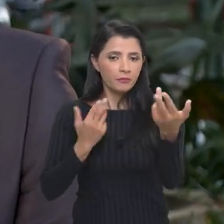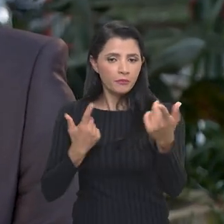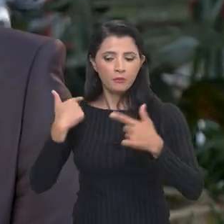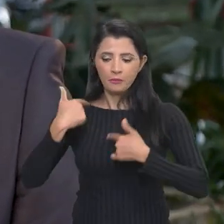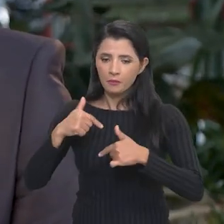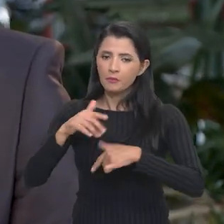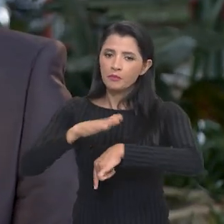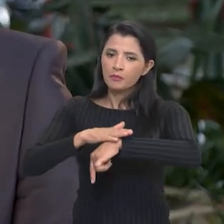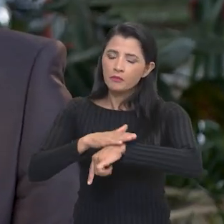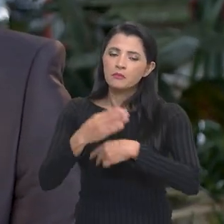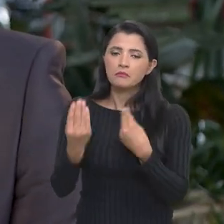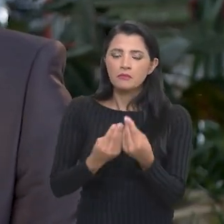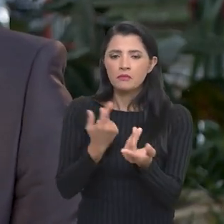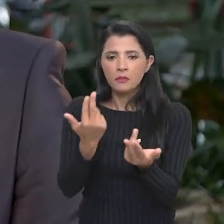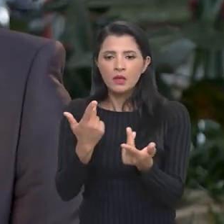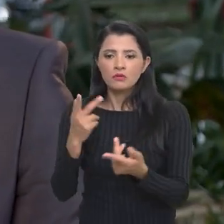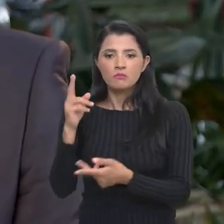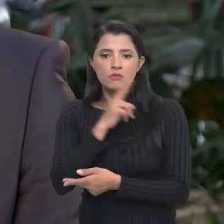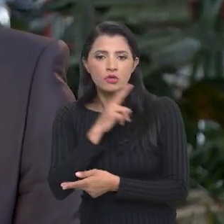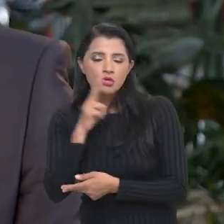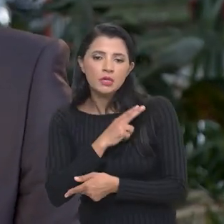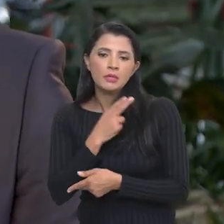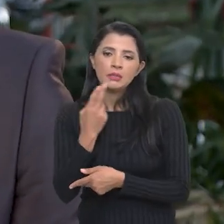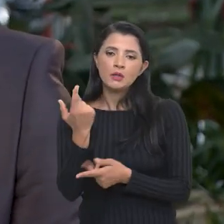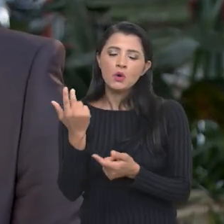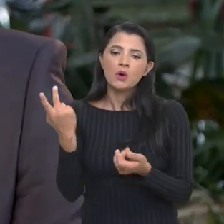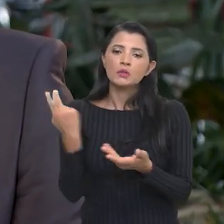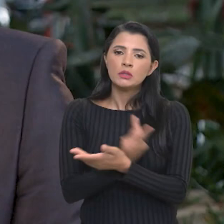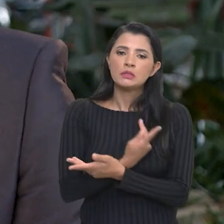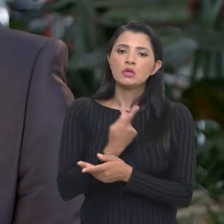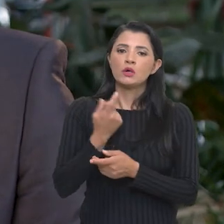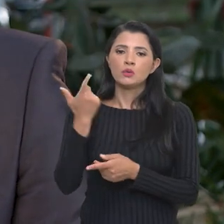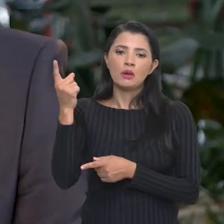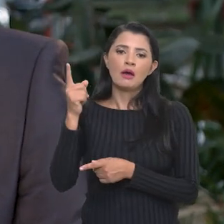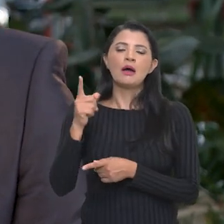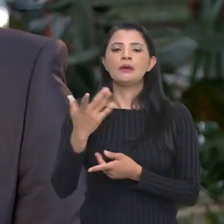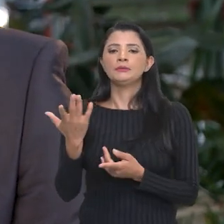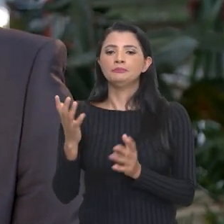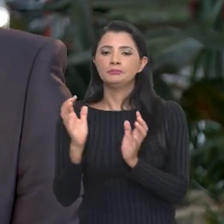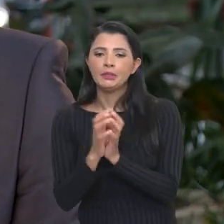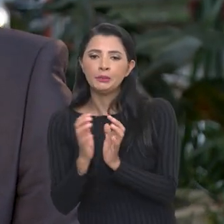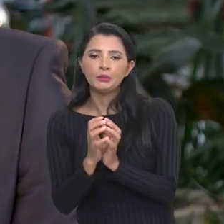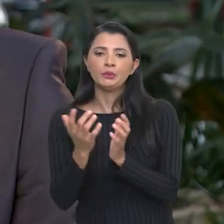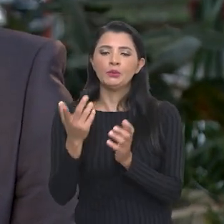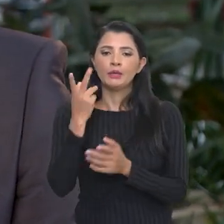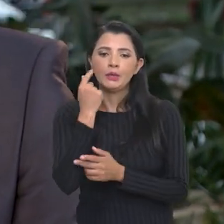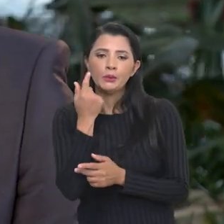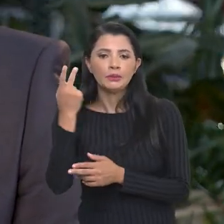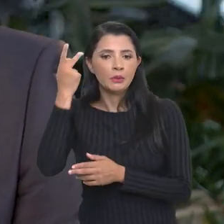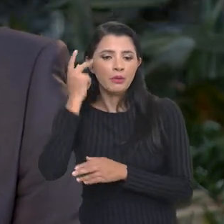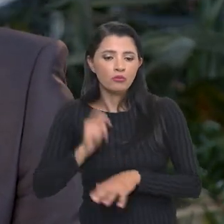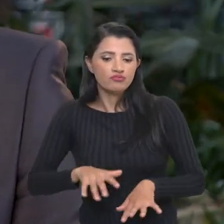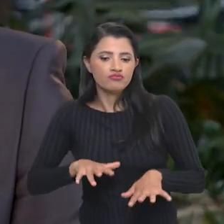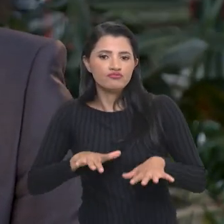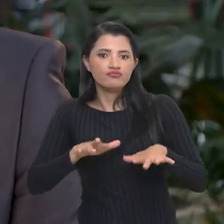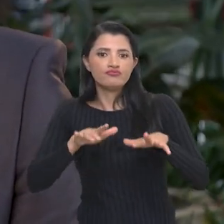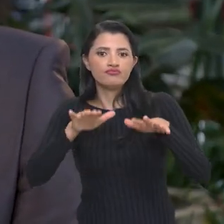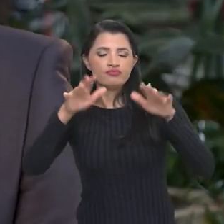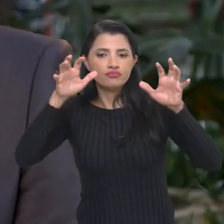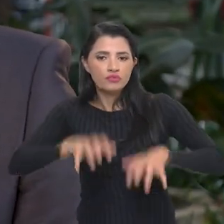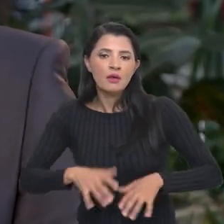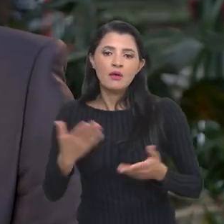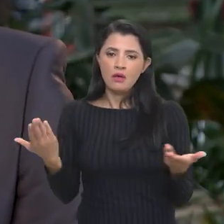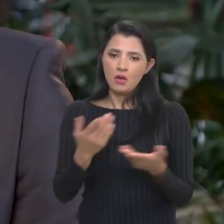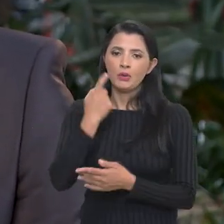Assim também estamos atuando em momentos de emergências, como foi a enchente no Pernambuco, em Alagoas, em São Paulo